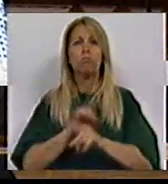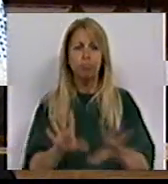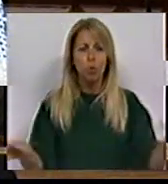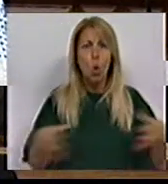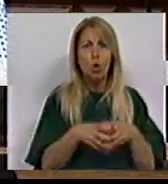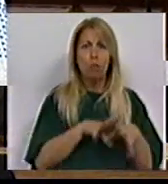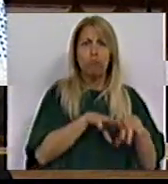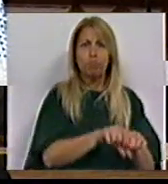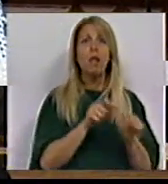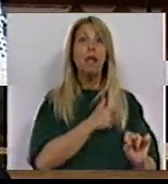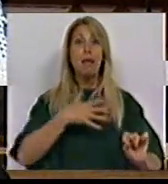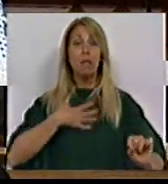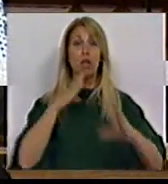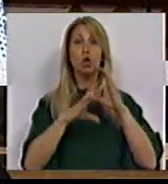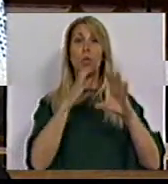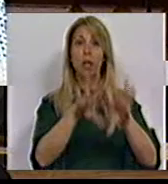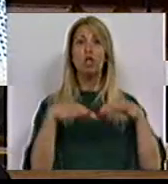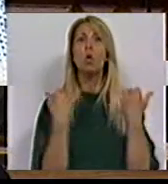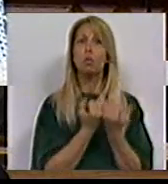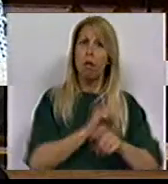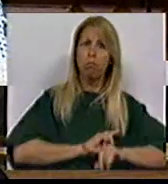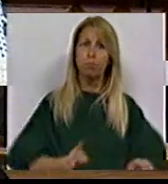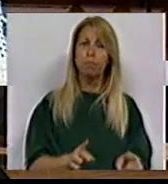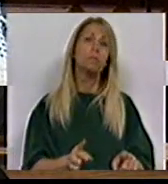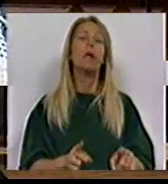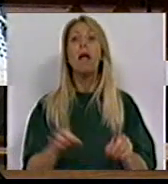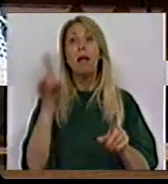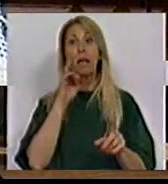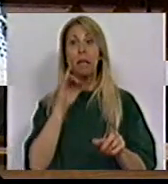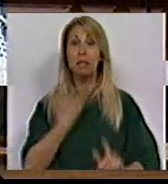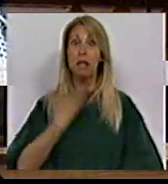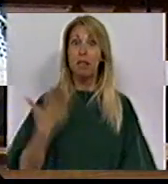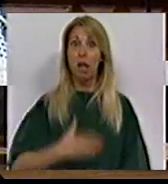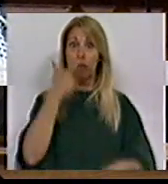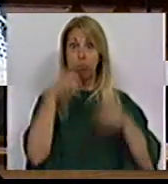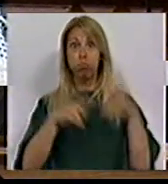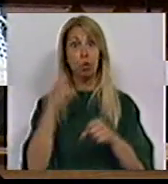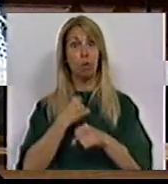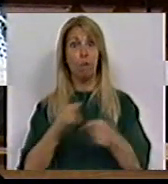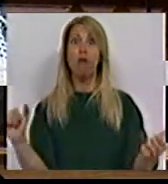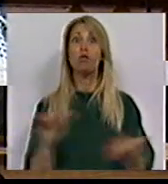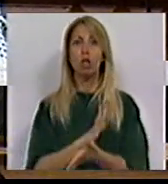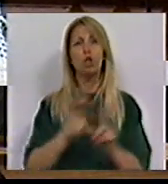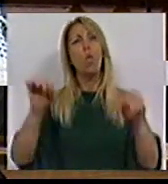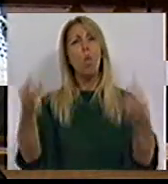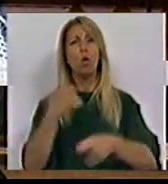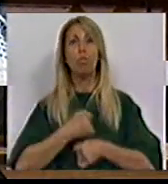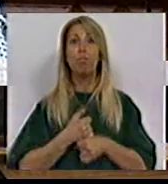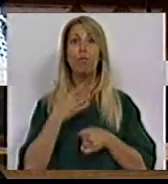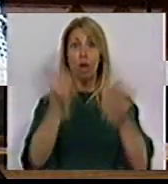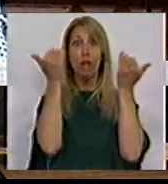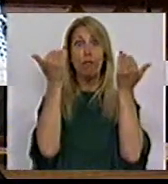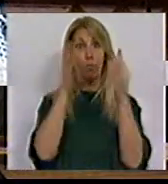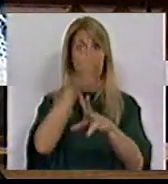monopolista das empresas de comunicação social. A garantia dos direitos dos jornalistas e de outros profissionais de informação